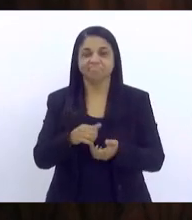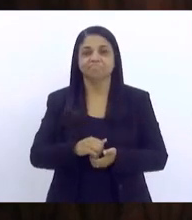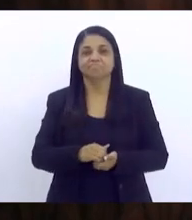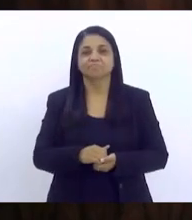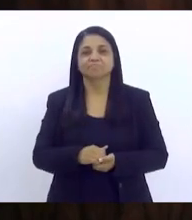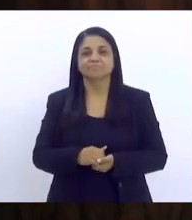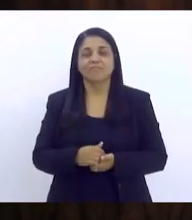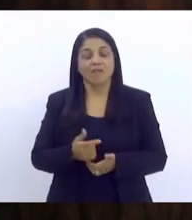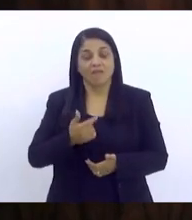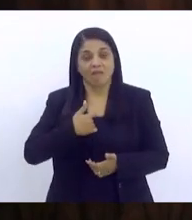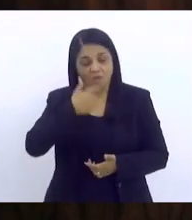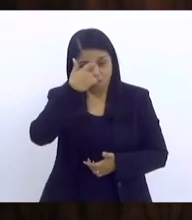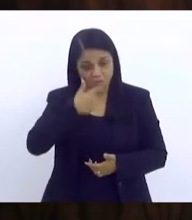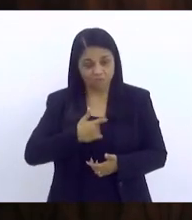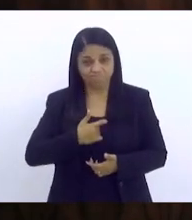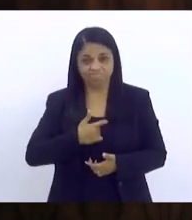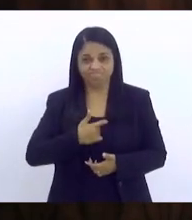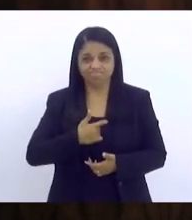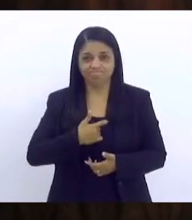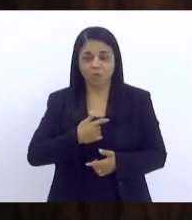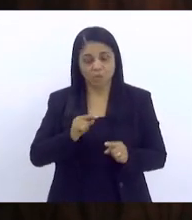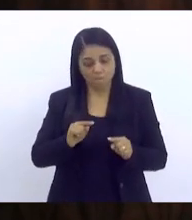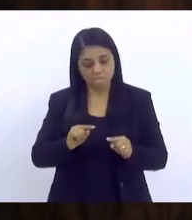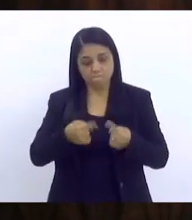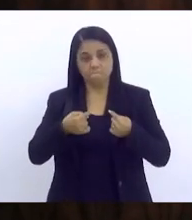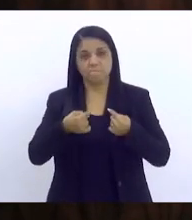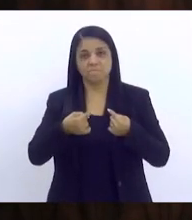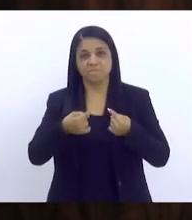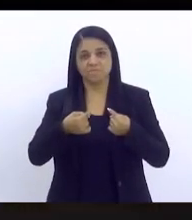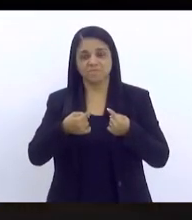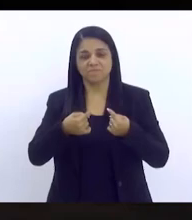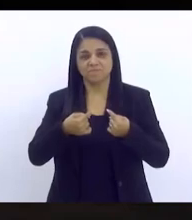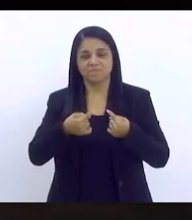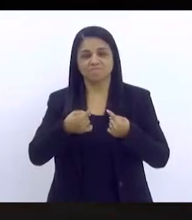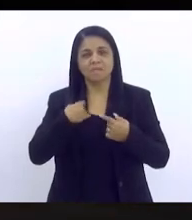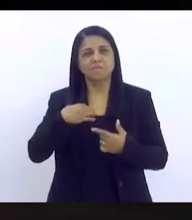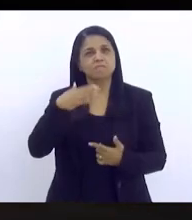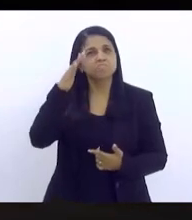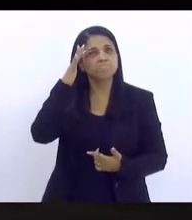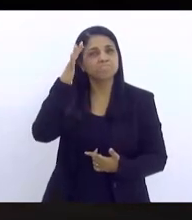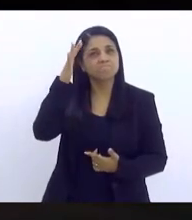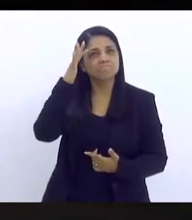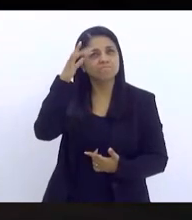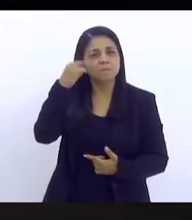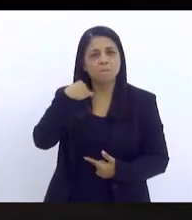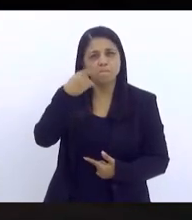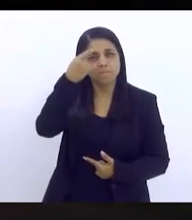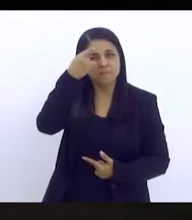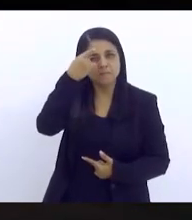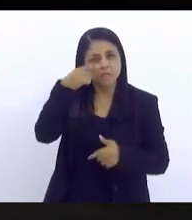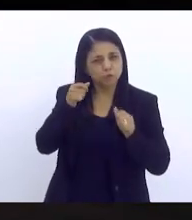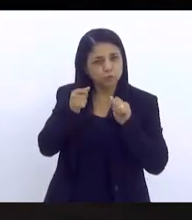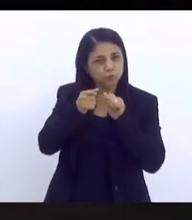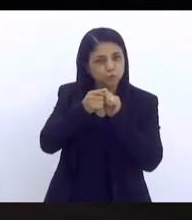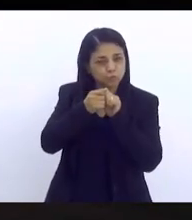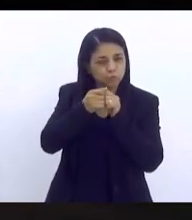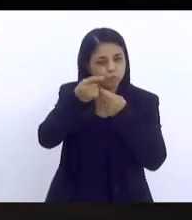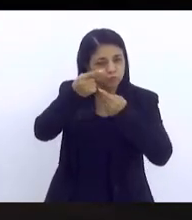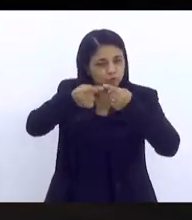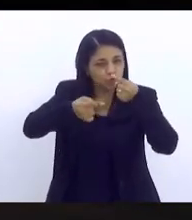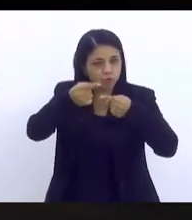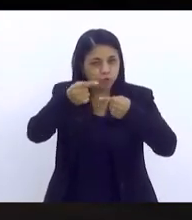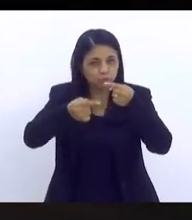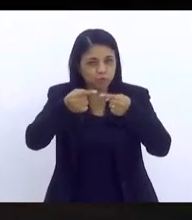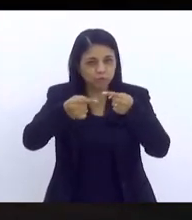Eu fiquei, assim, provocada em trazer uma reflexão ou pensar junto sobre essa discussão da